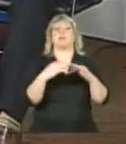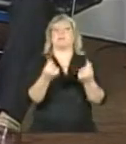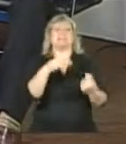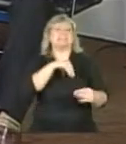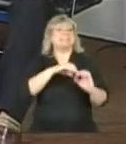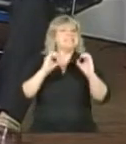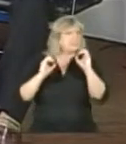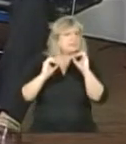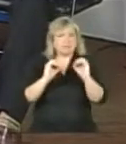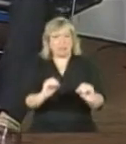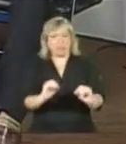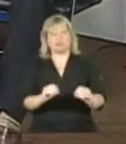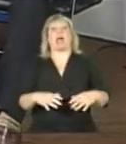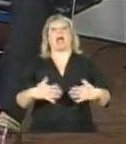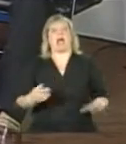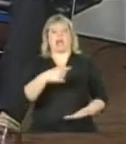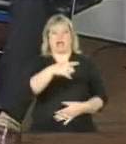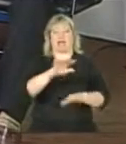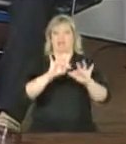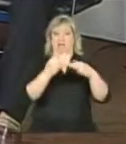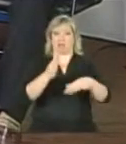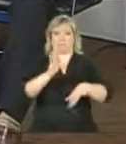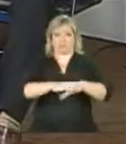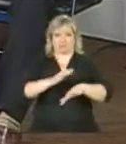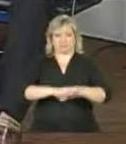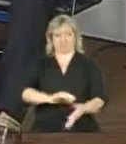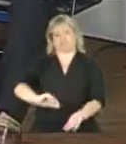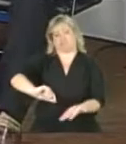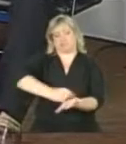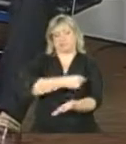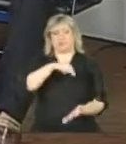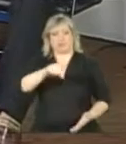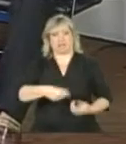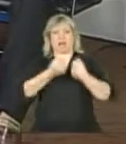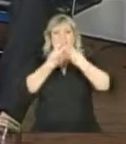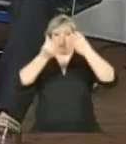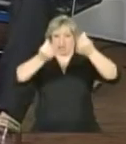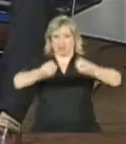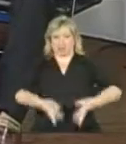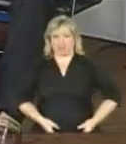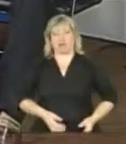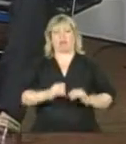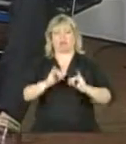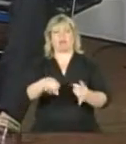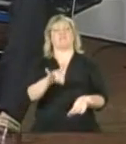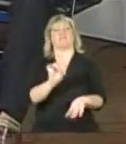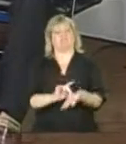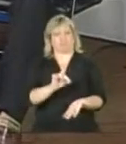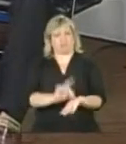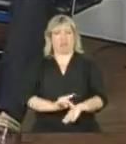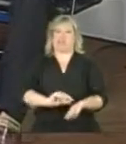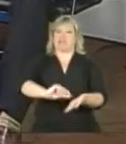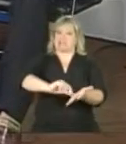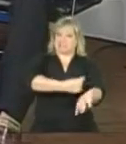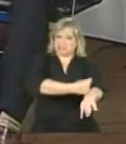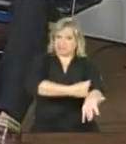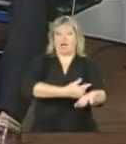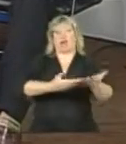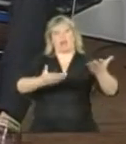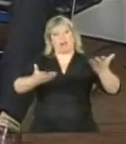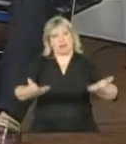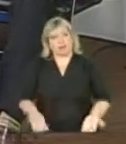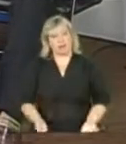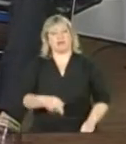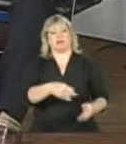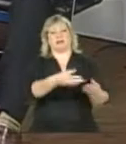rendimento. Então, ela assina esse termo informando que isto é verdade, assina e aí, se não